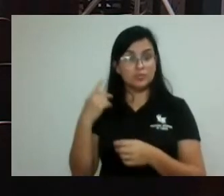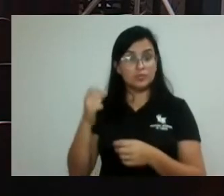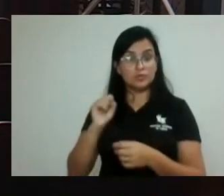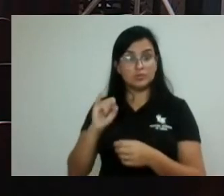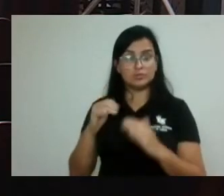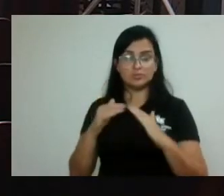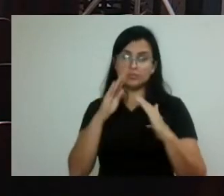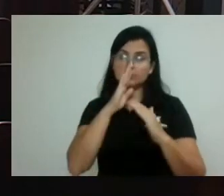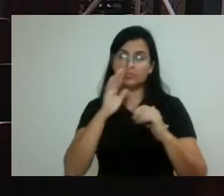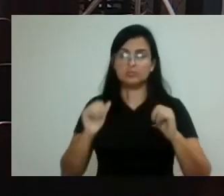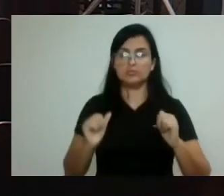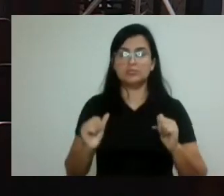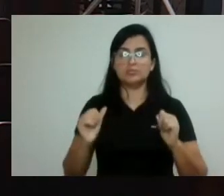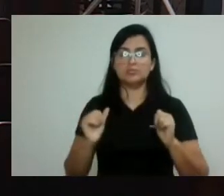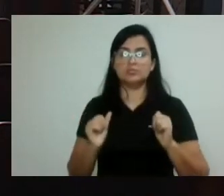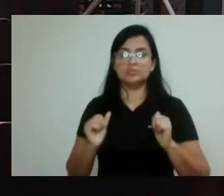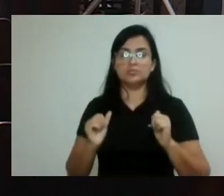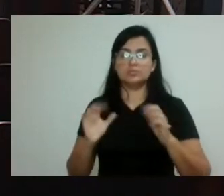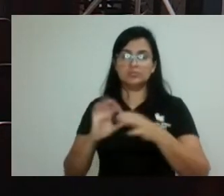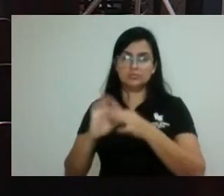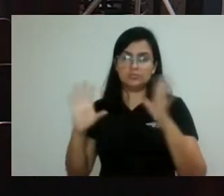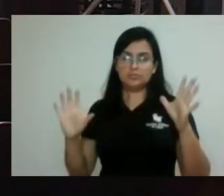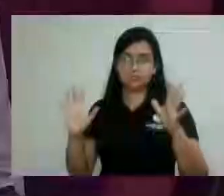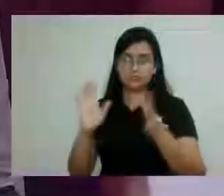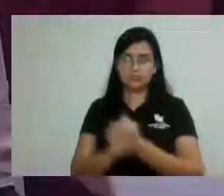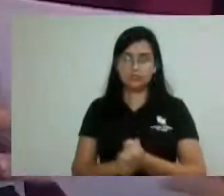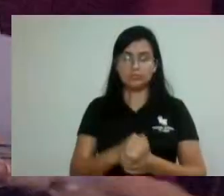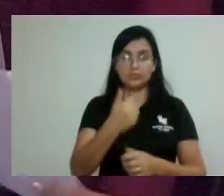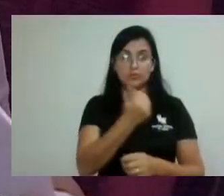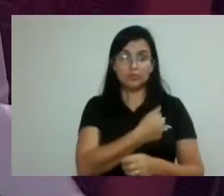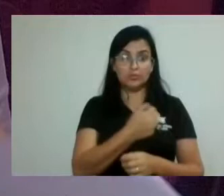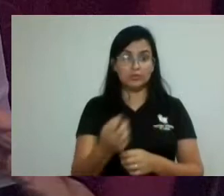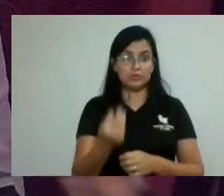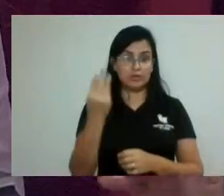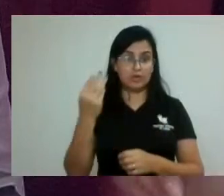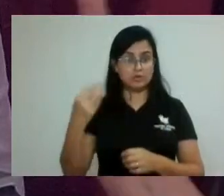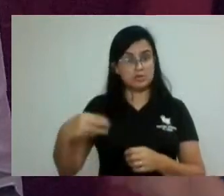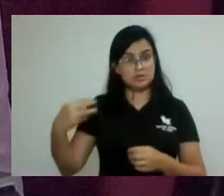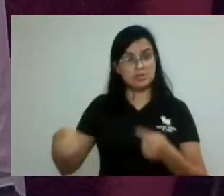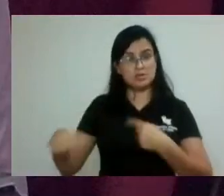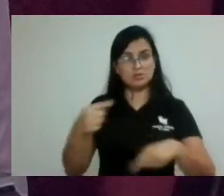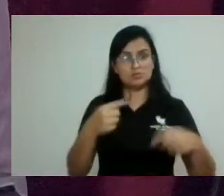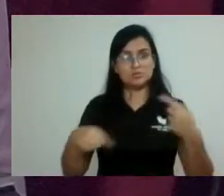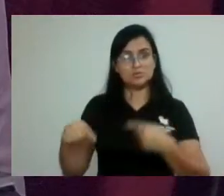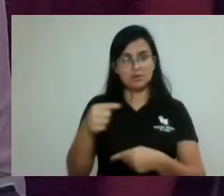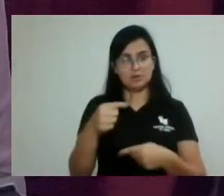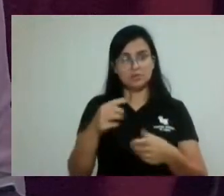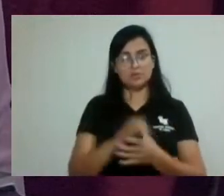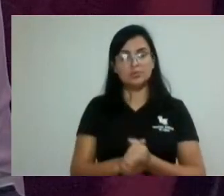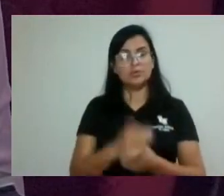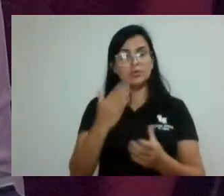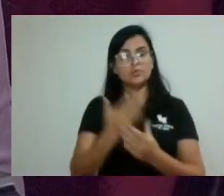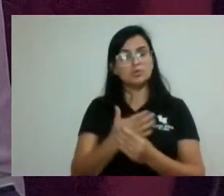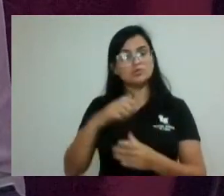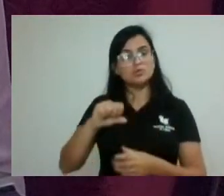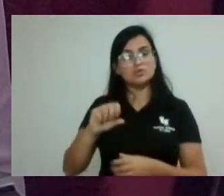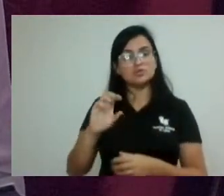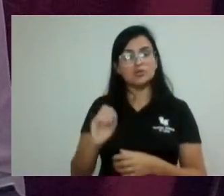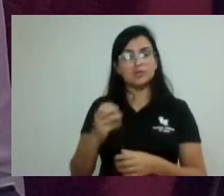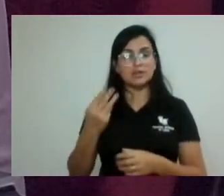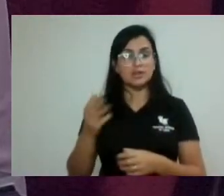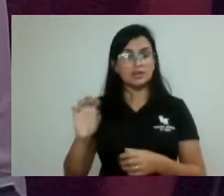como estão. Aprovado. Número três, terceira discussão. Processo 9030-2021, que